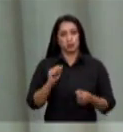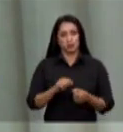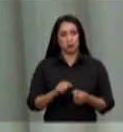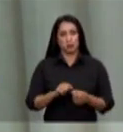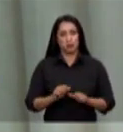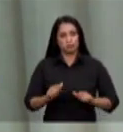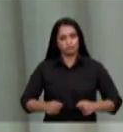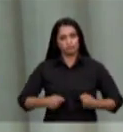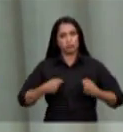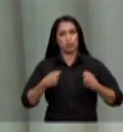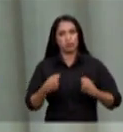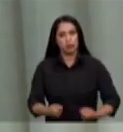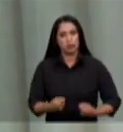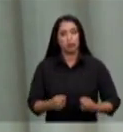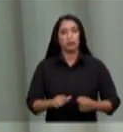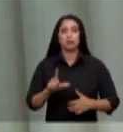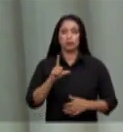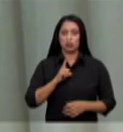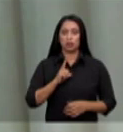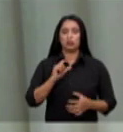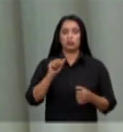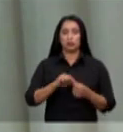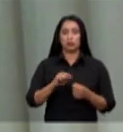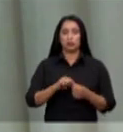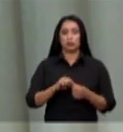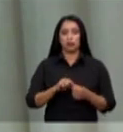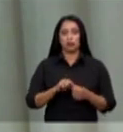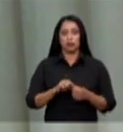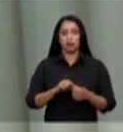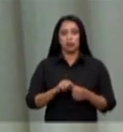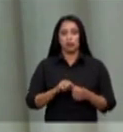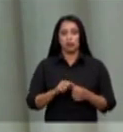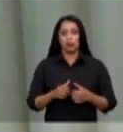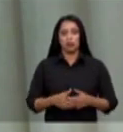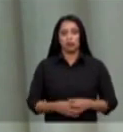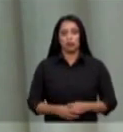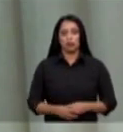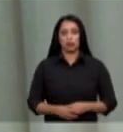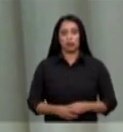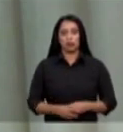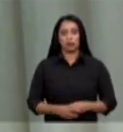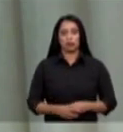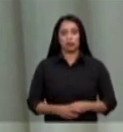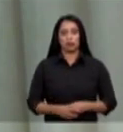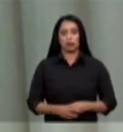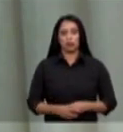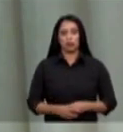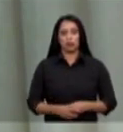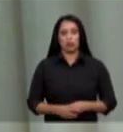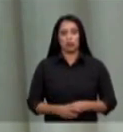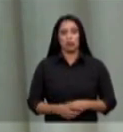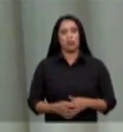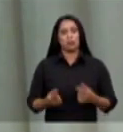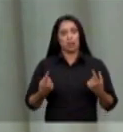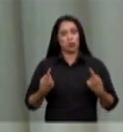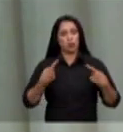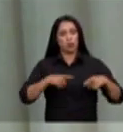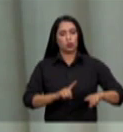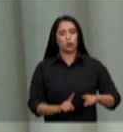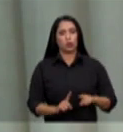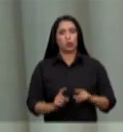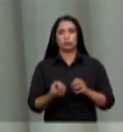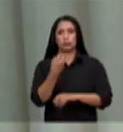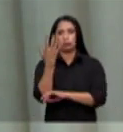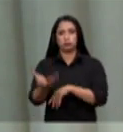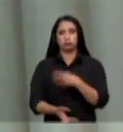com dedicação como temos feito na repressão ao desmatamento ilegal aos incêndios florestais e a